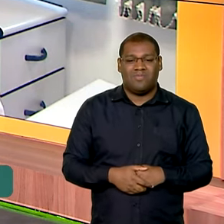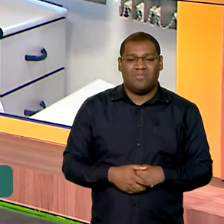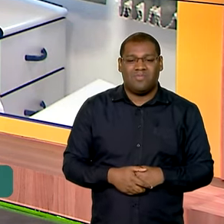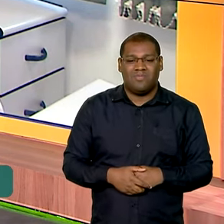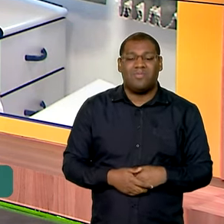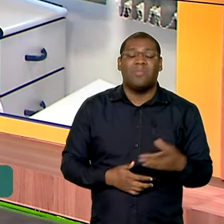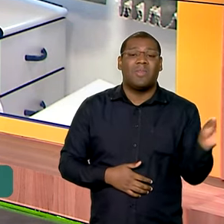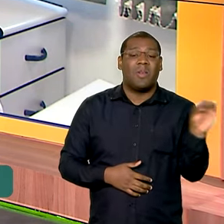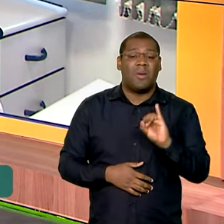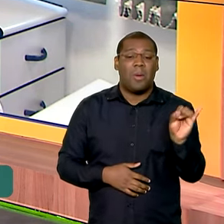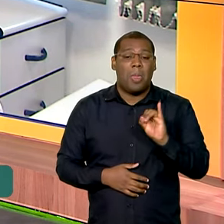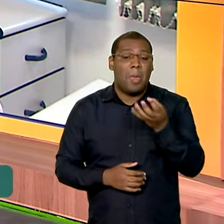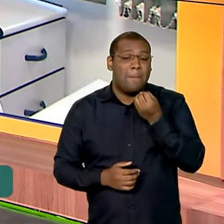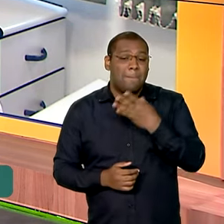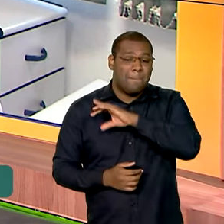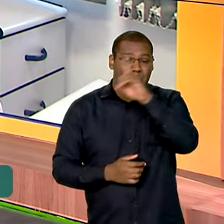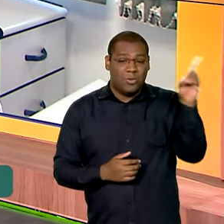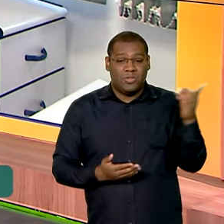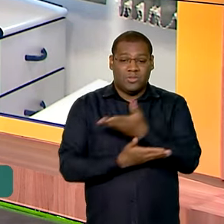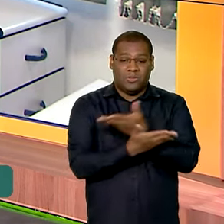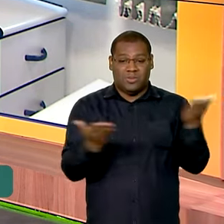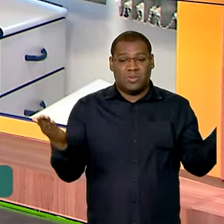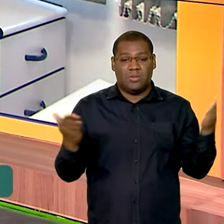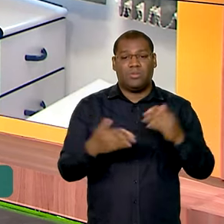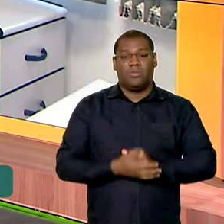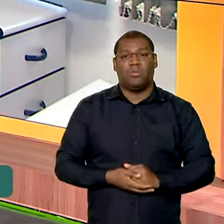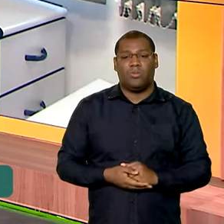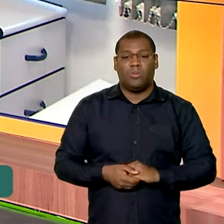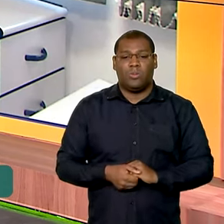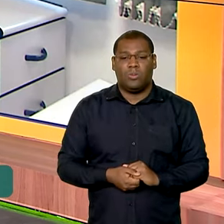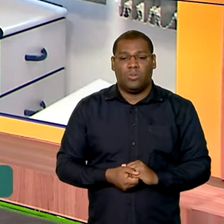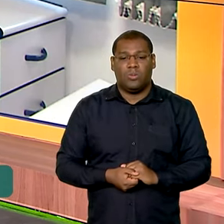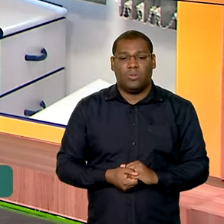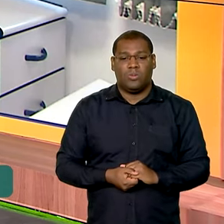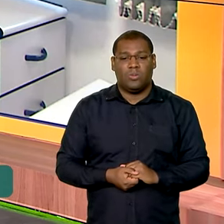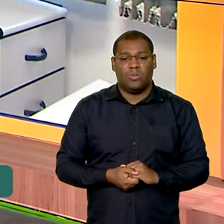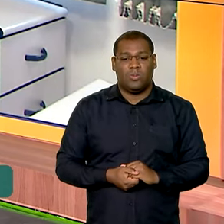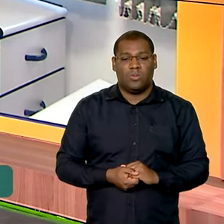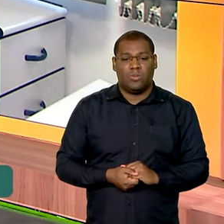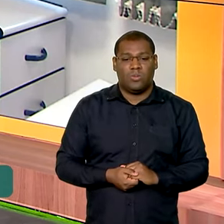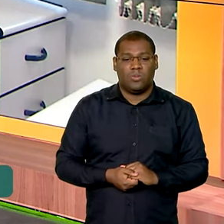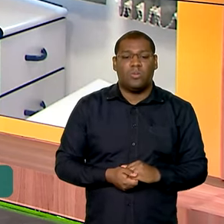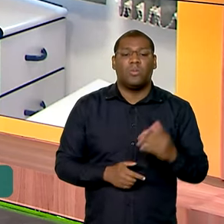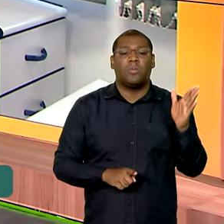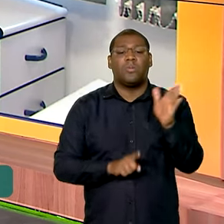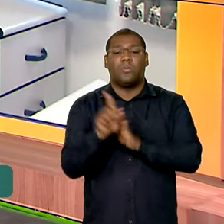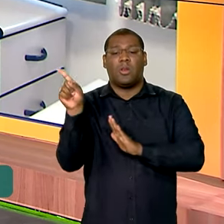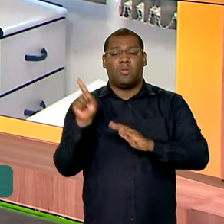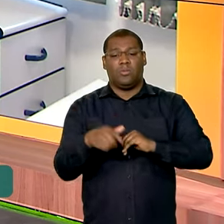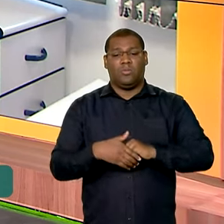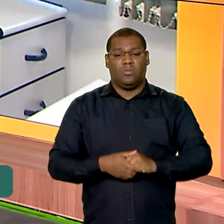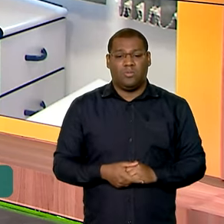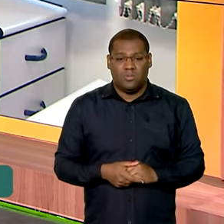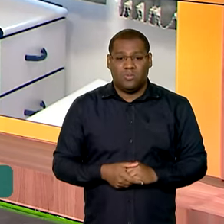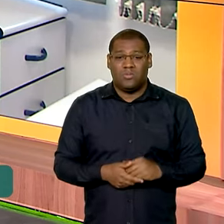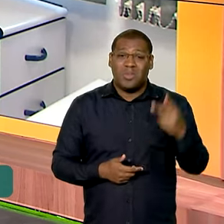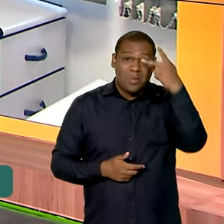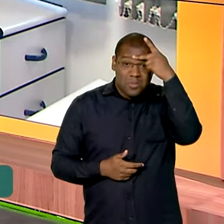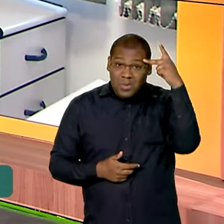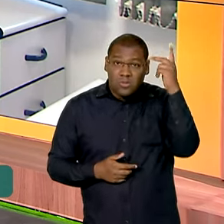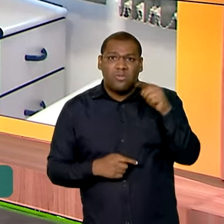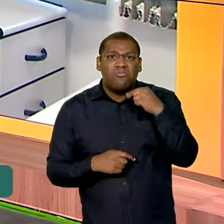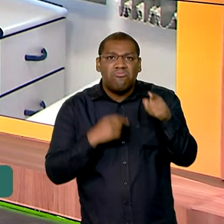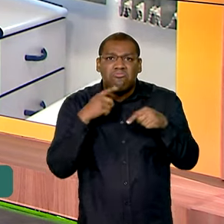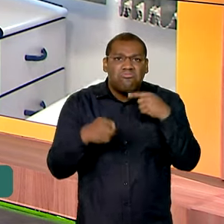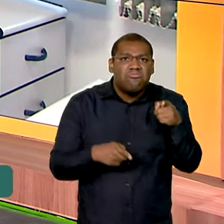Bom dia, Vanessa. Bom dia, telespectadores. Emanuel, uma pergunta que está aí na cabeça de todo